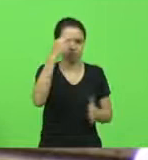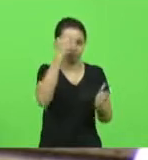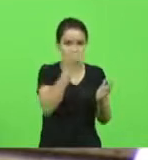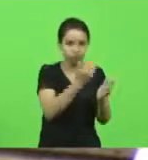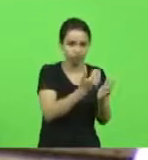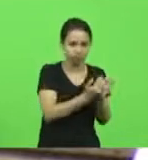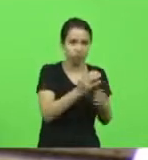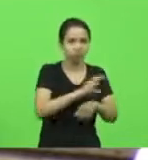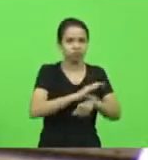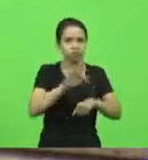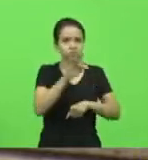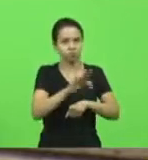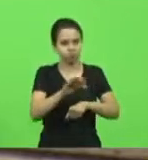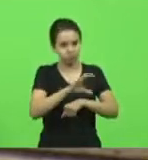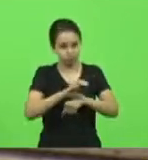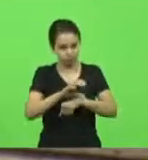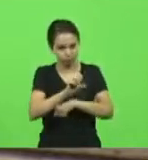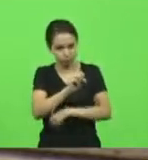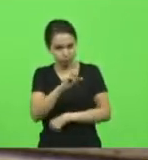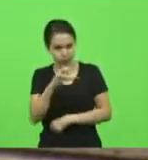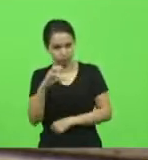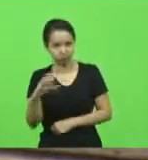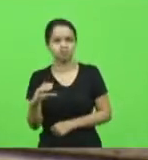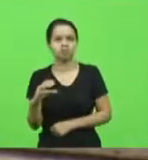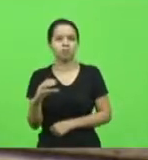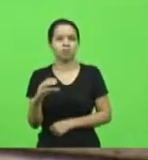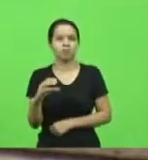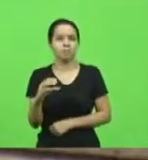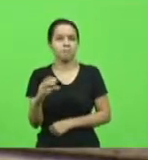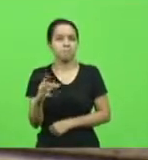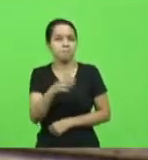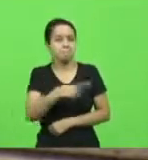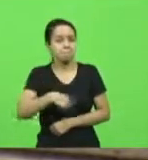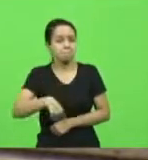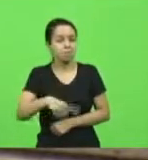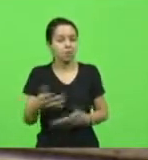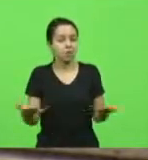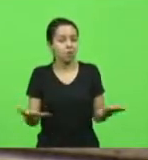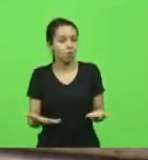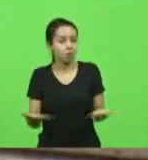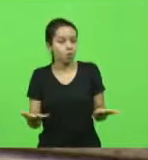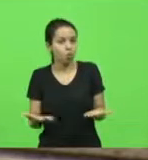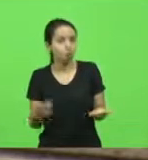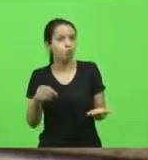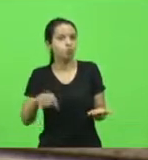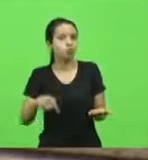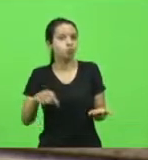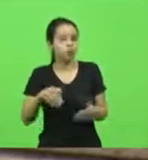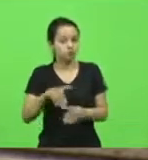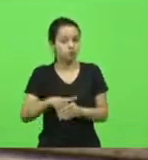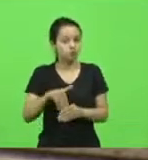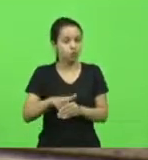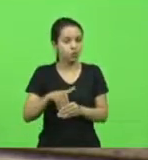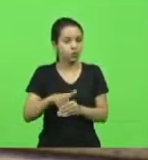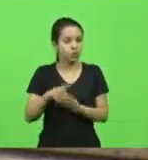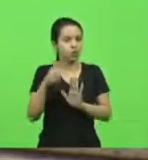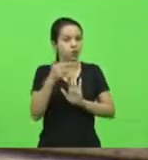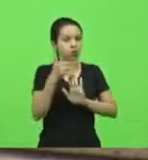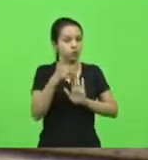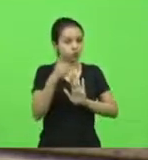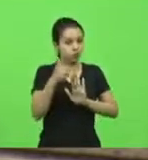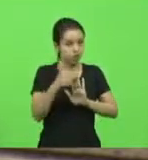Estado de Santa Catarina. E o que nós estamos hoje aqui votando essa resolução,